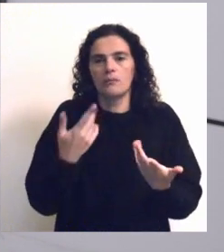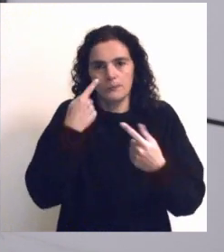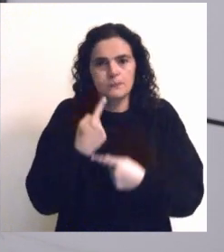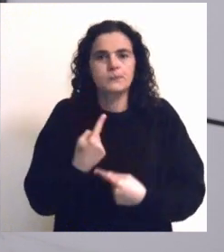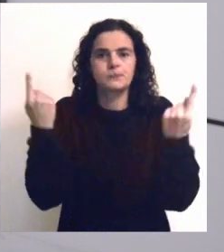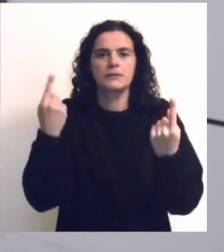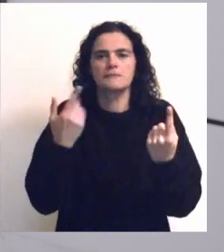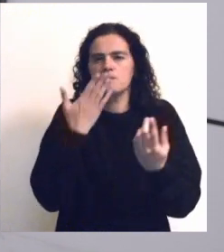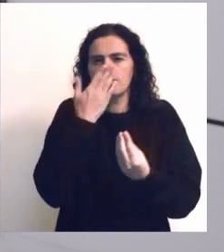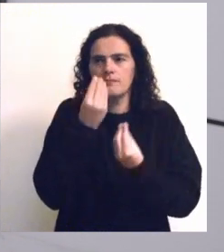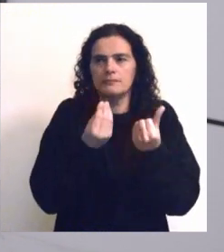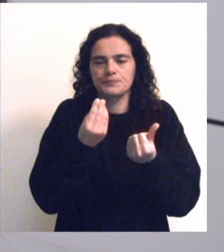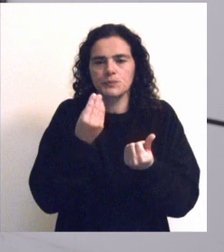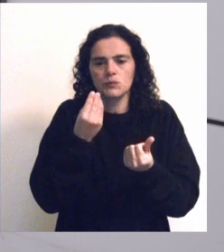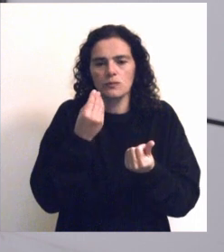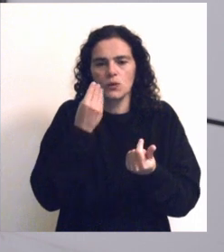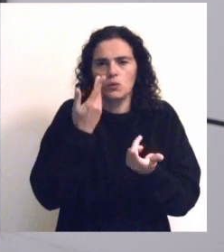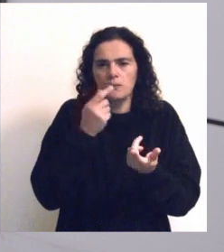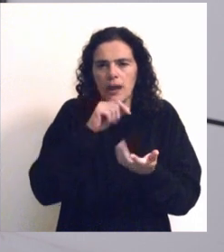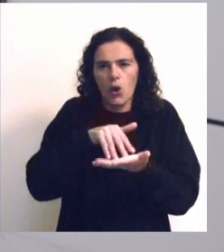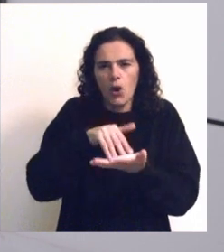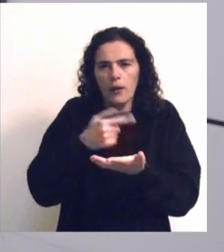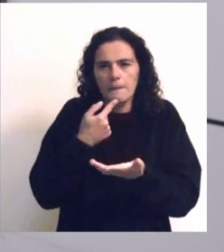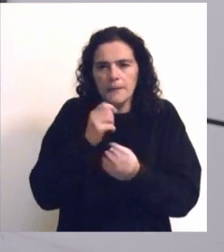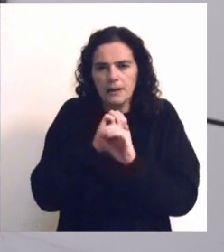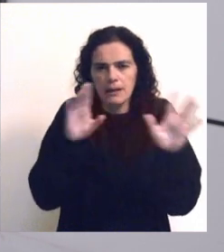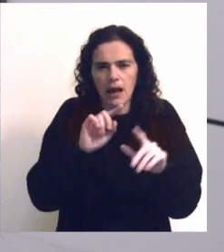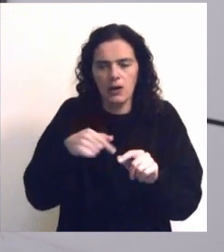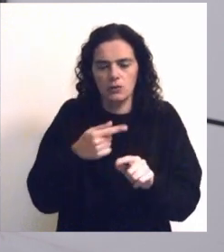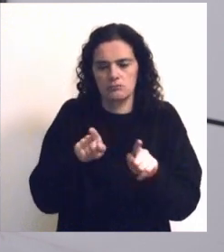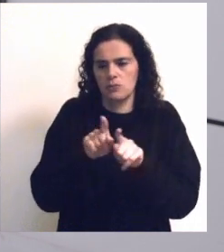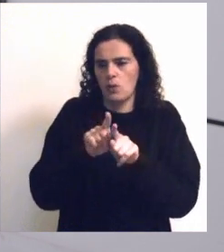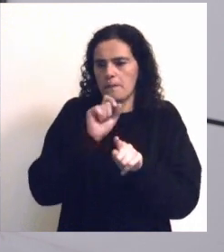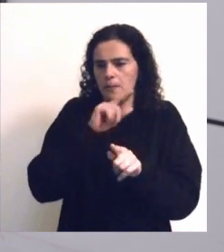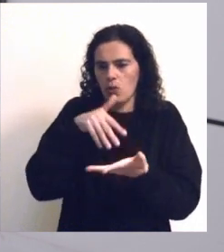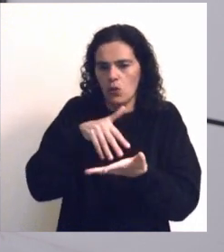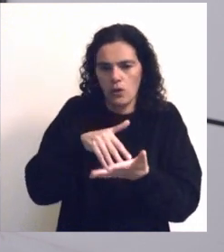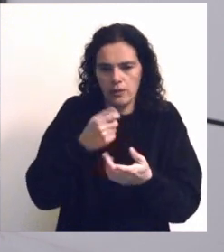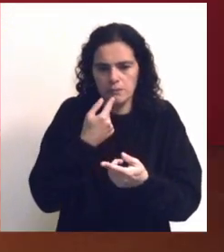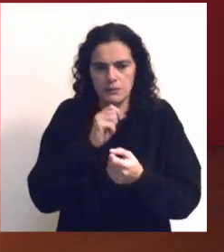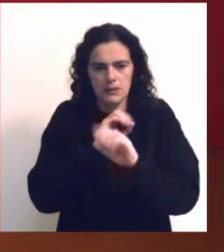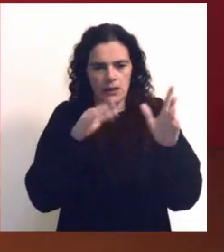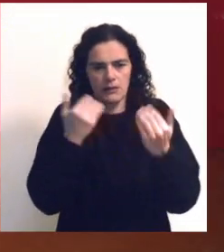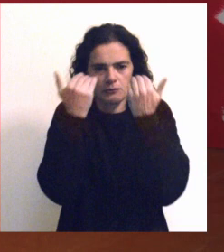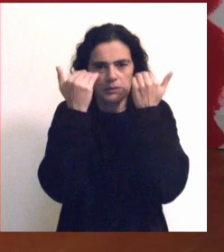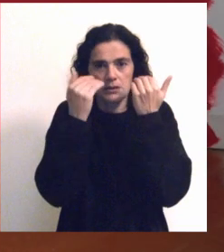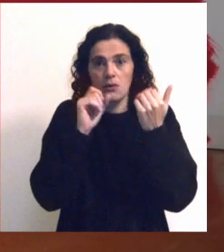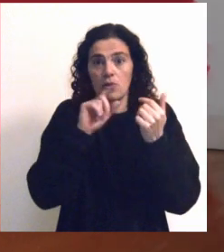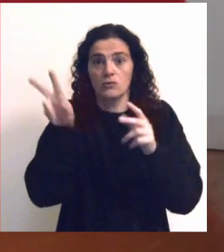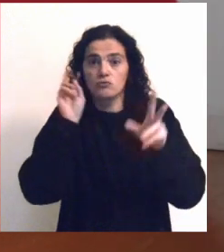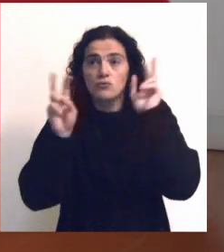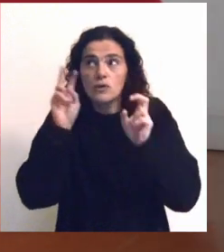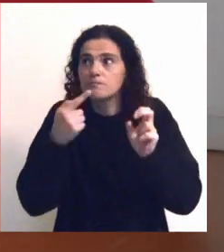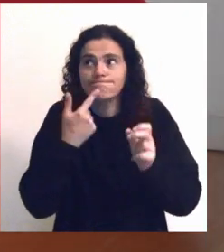ser desvendado, quase como que se desencriptado, da mesma forma que poderia ser desencriptada a